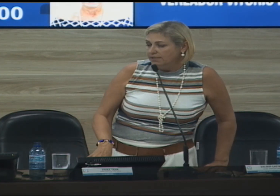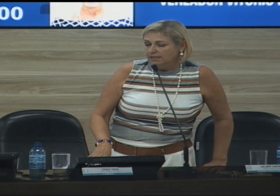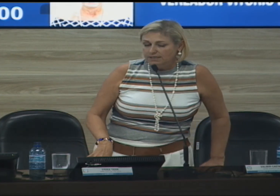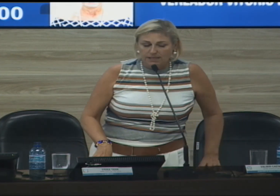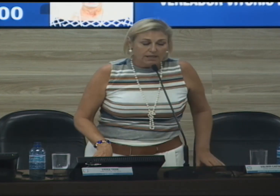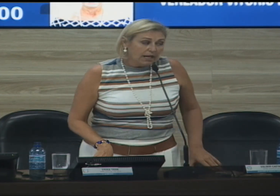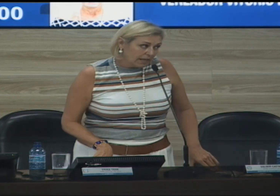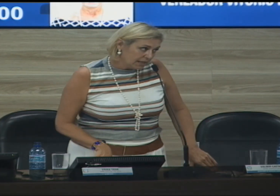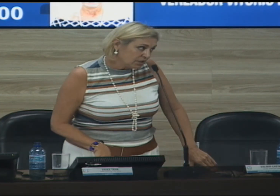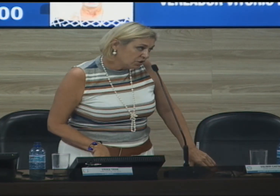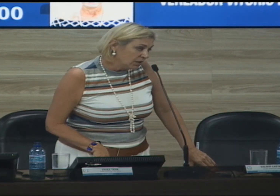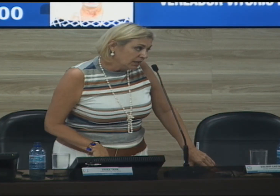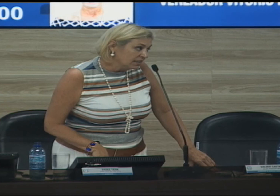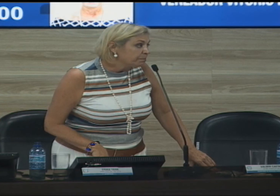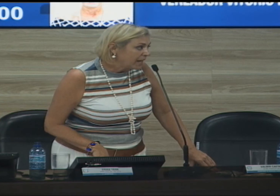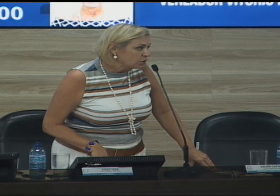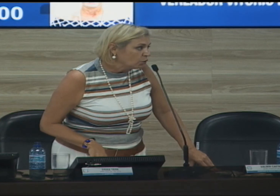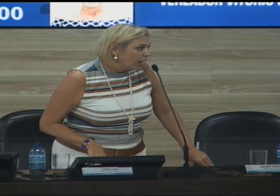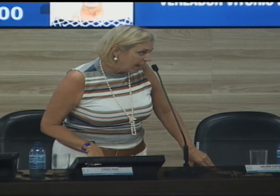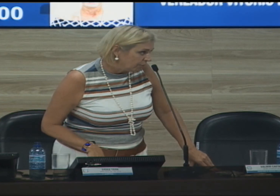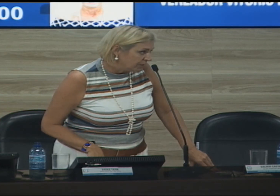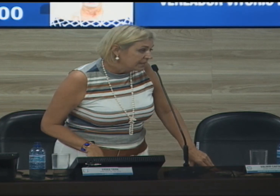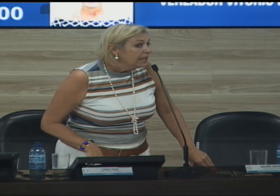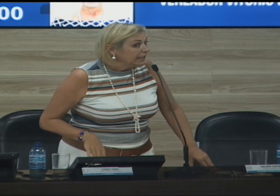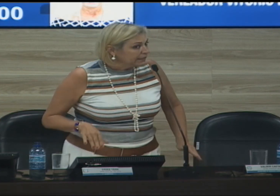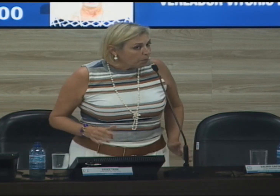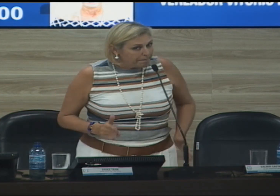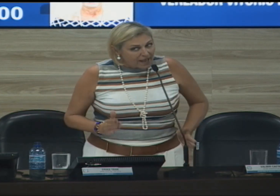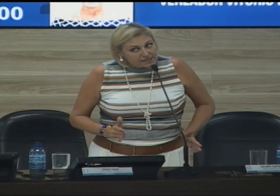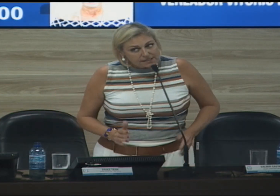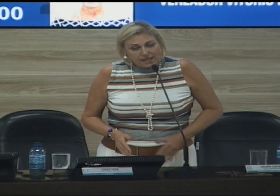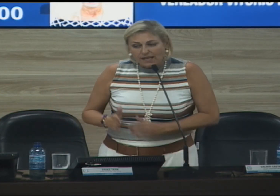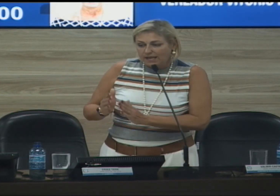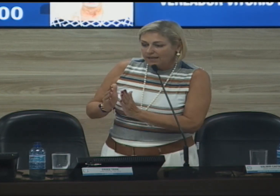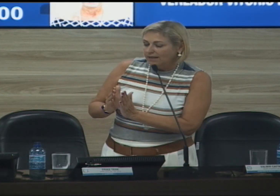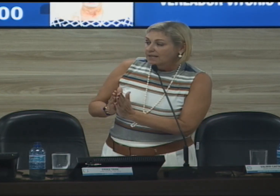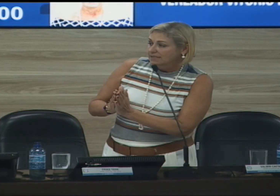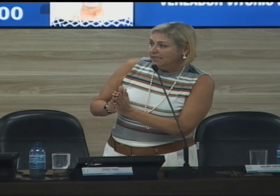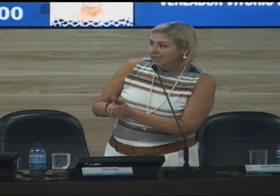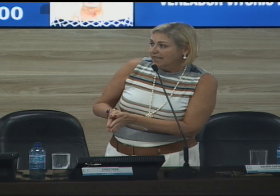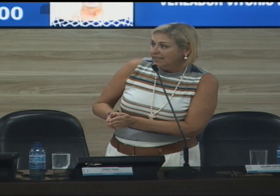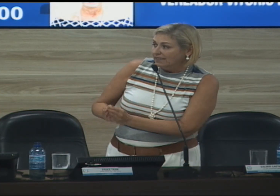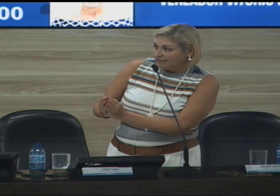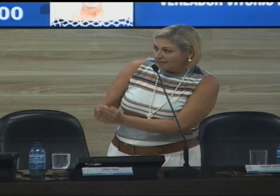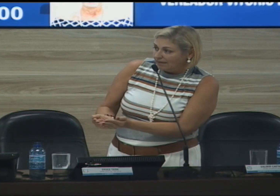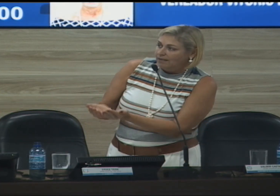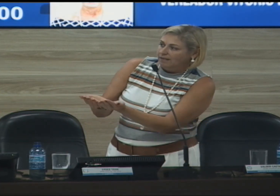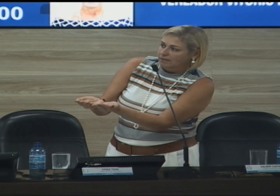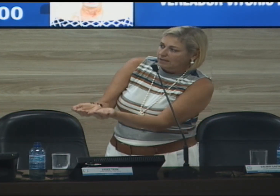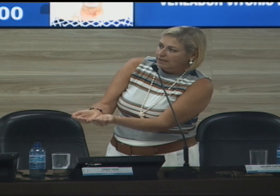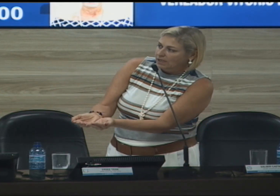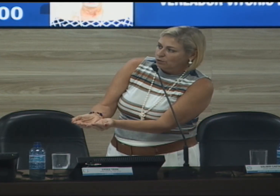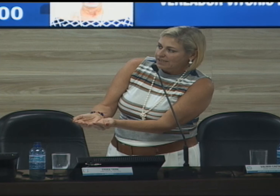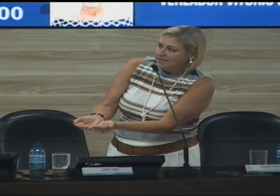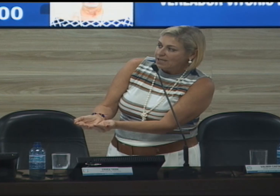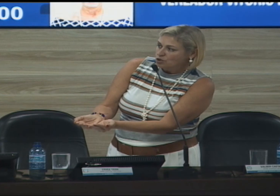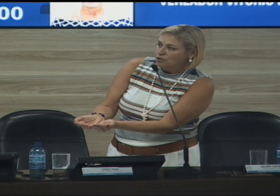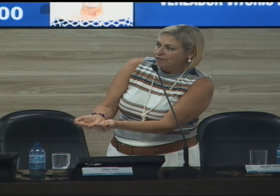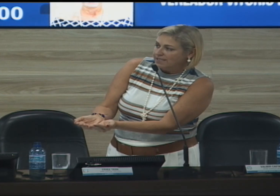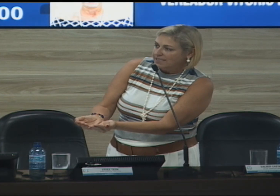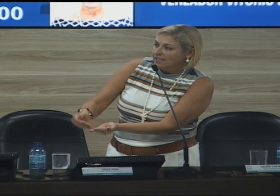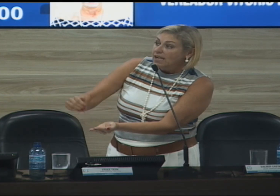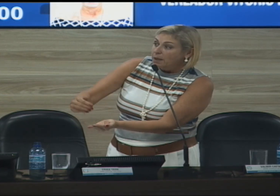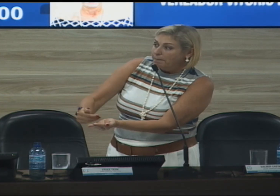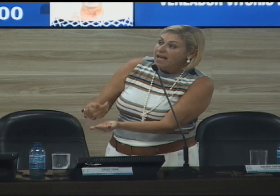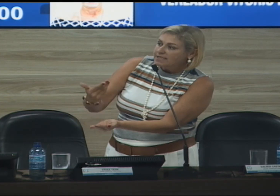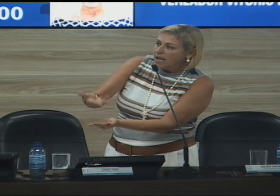pode se ter este espaço árvores então passa a secretaria ter o desejo